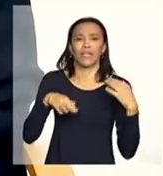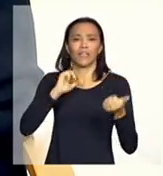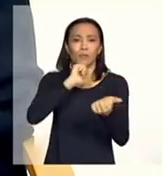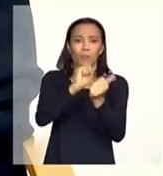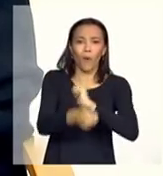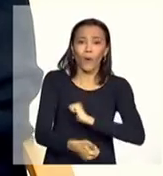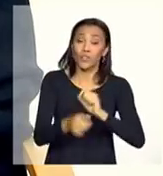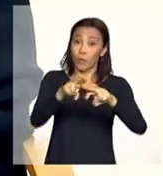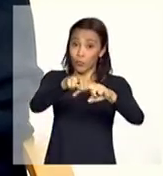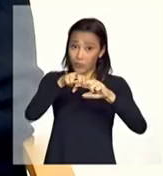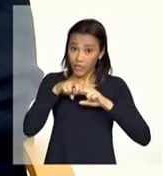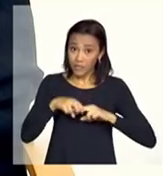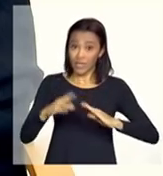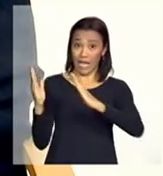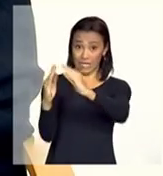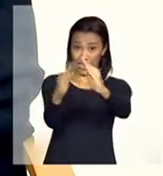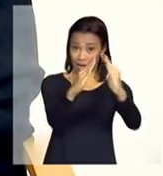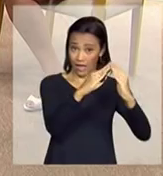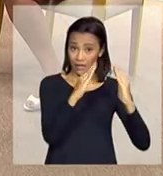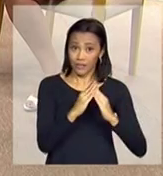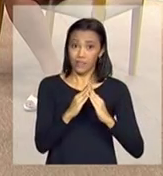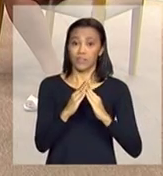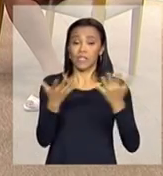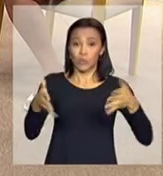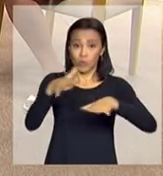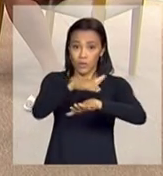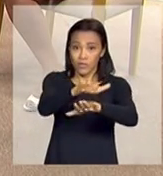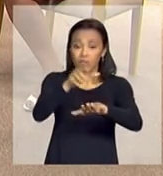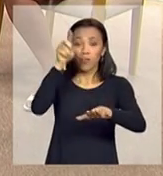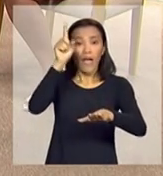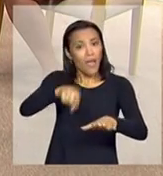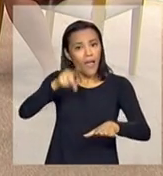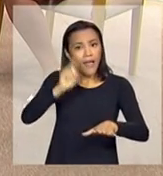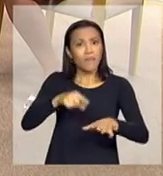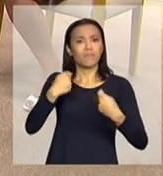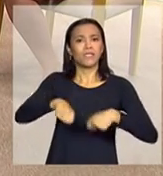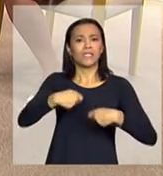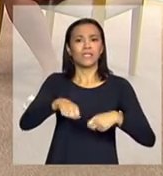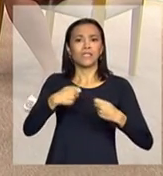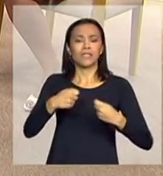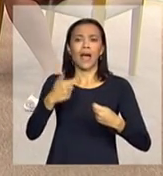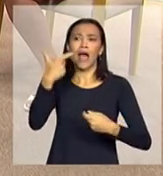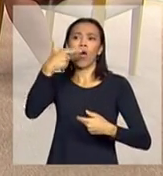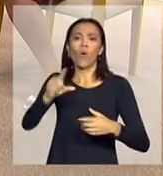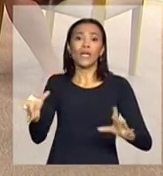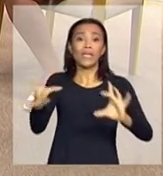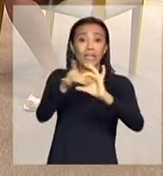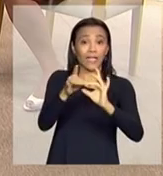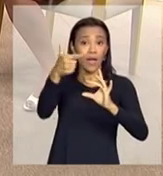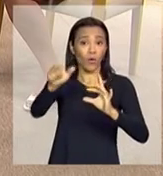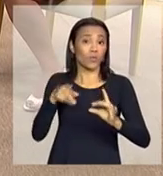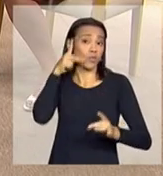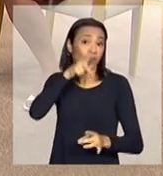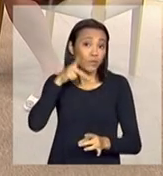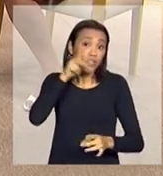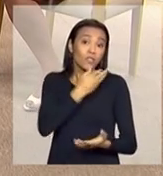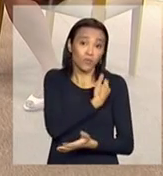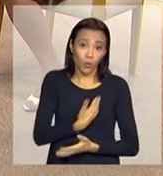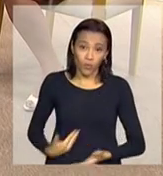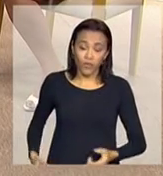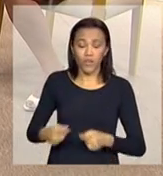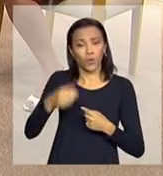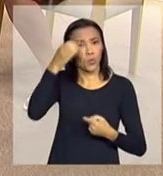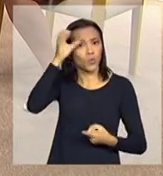isso, as residências inclusivas também, elas são, elas devem ser articuladas a outras políticas públicas, a cultura,